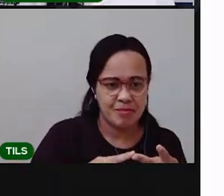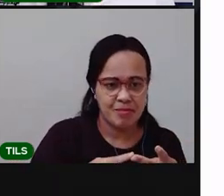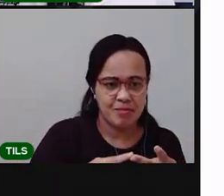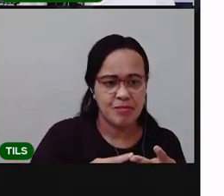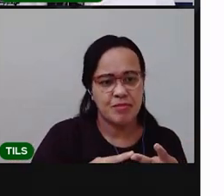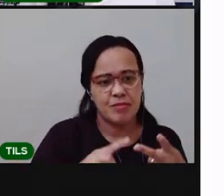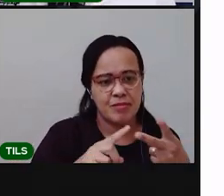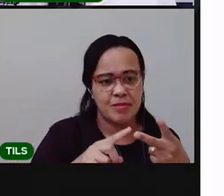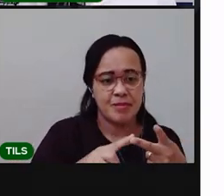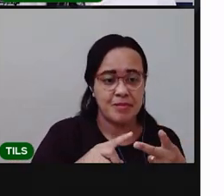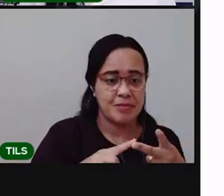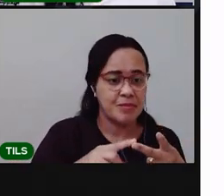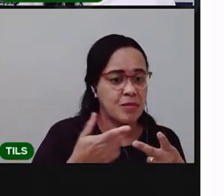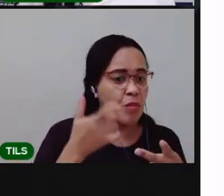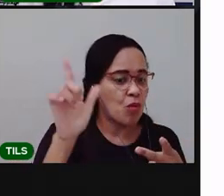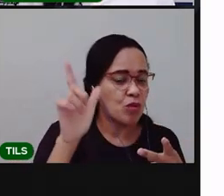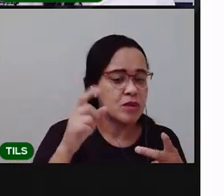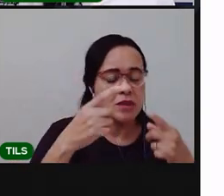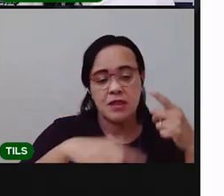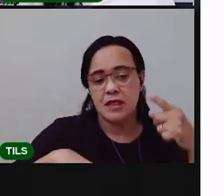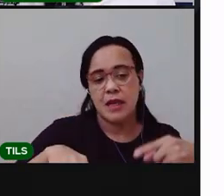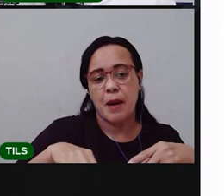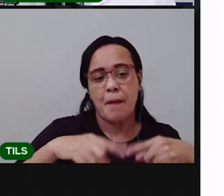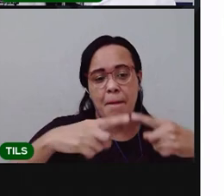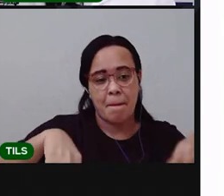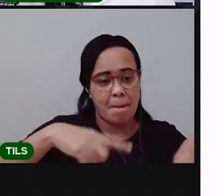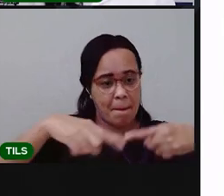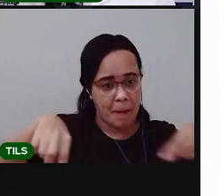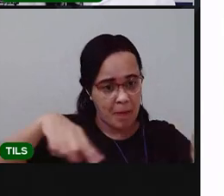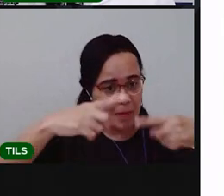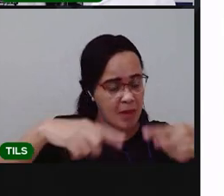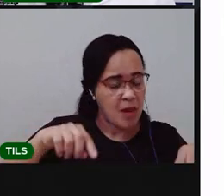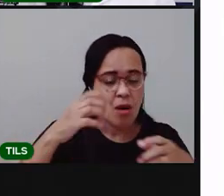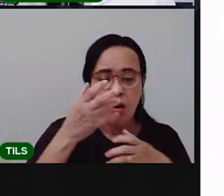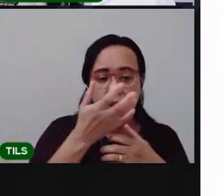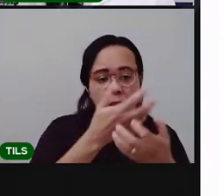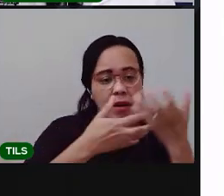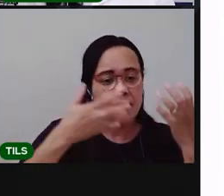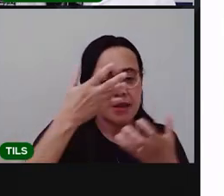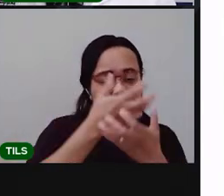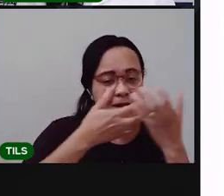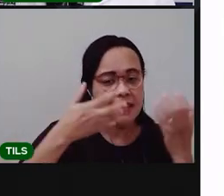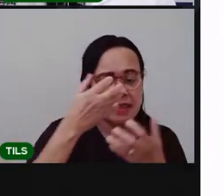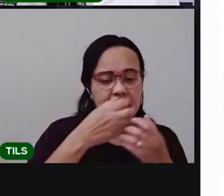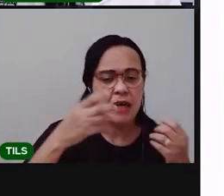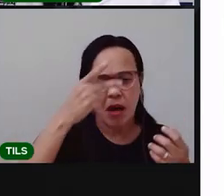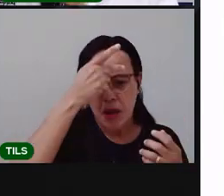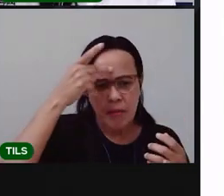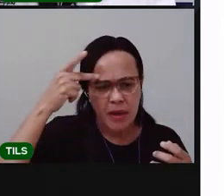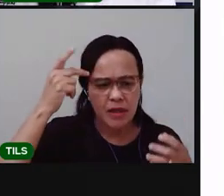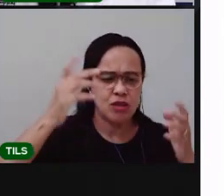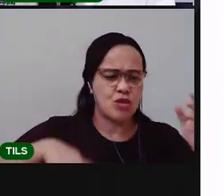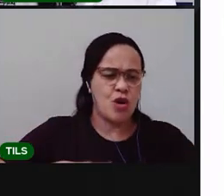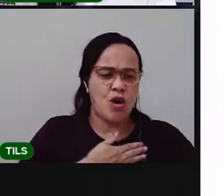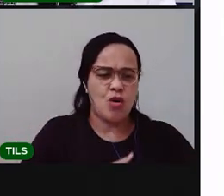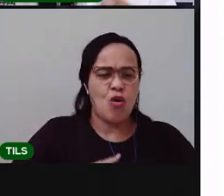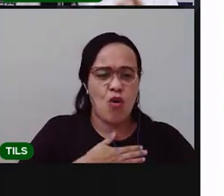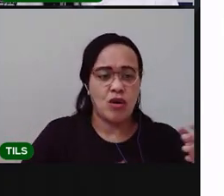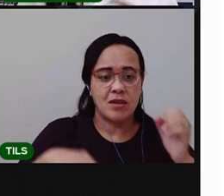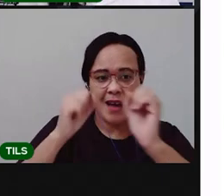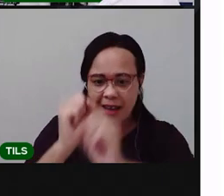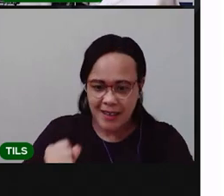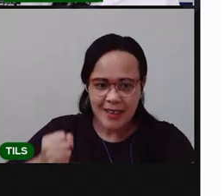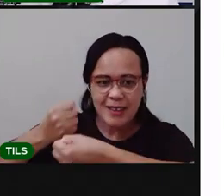aquela outra música popular que a gente canta com um... A canoa virou,